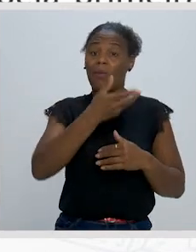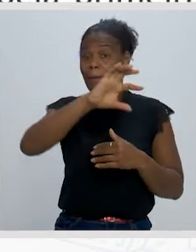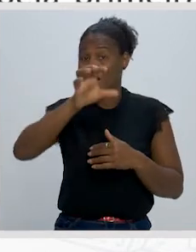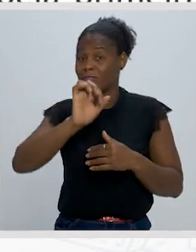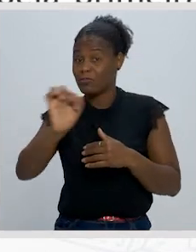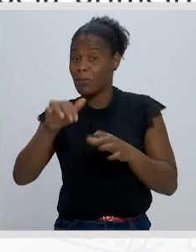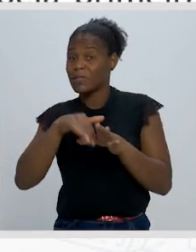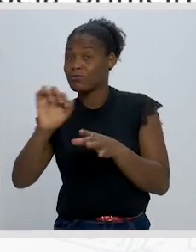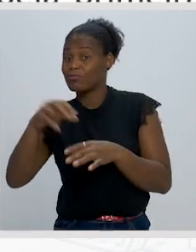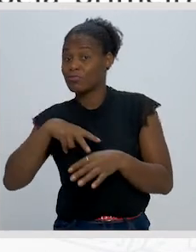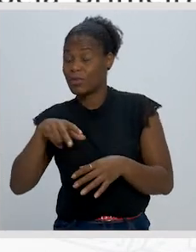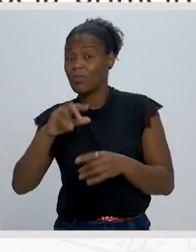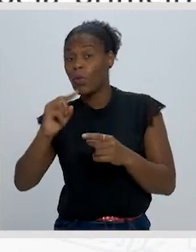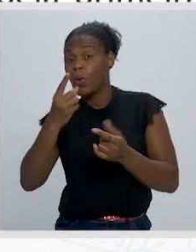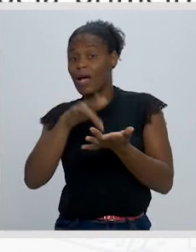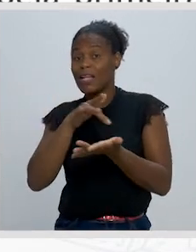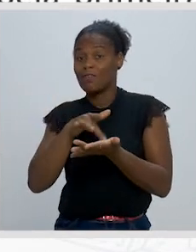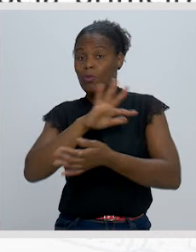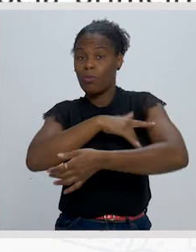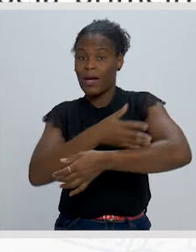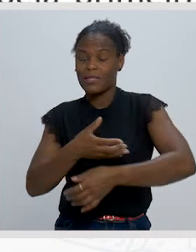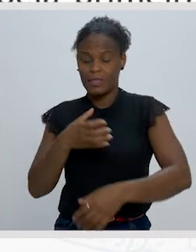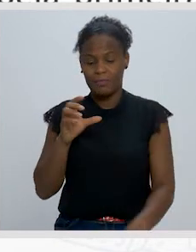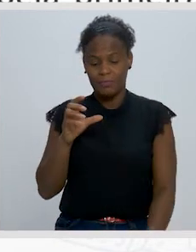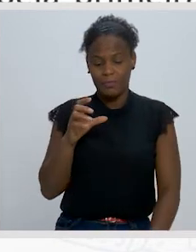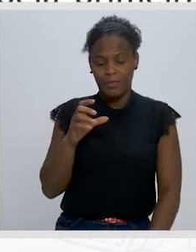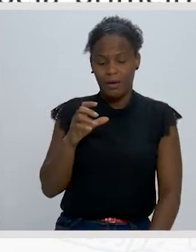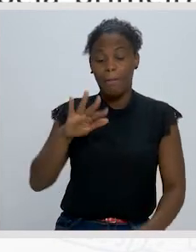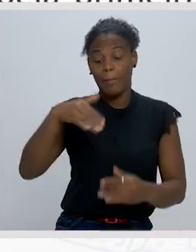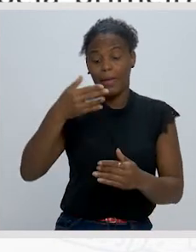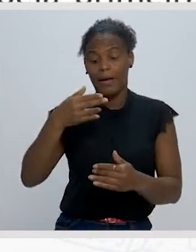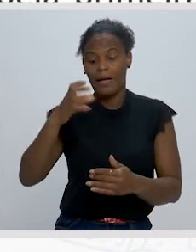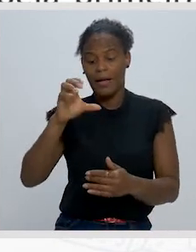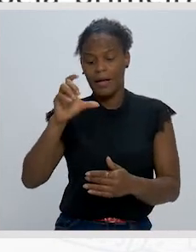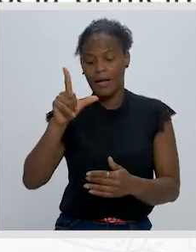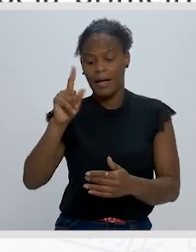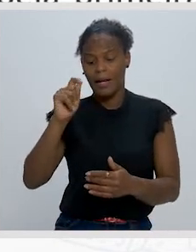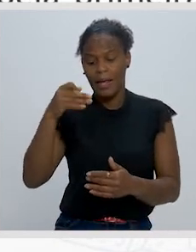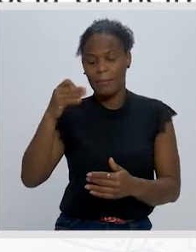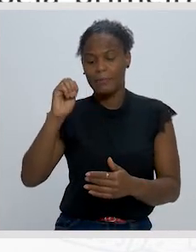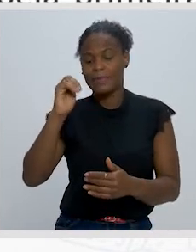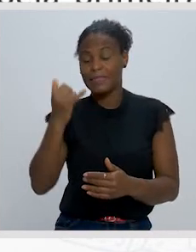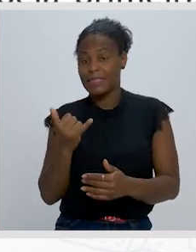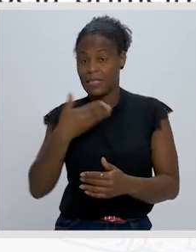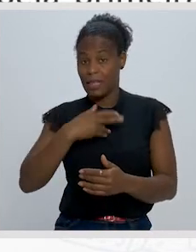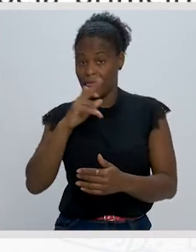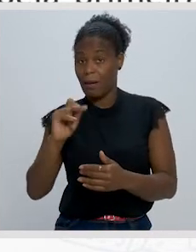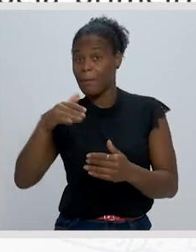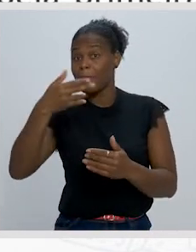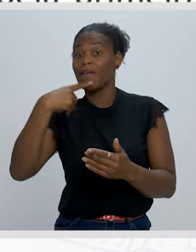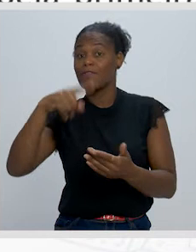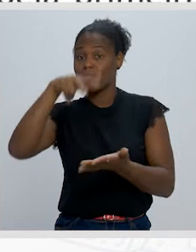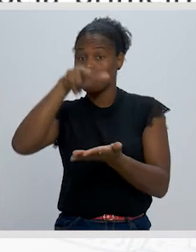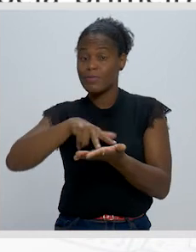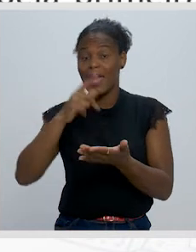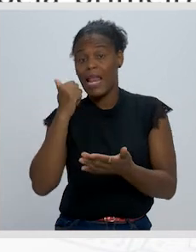sua única obra poética, Clepsidra, foi pela primeira vez publicada, Camilo Pessanha era, então vivo,